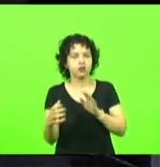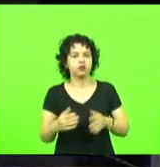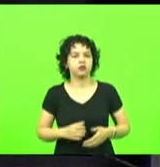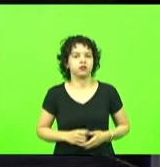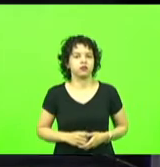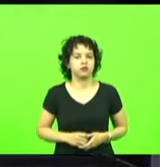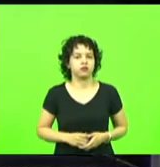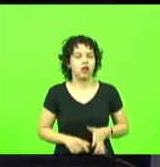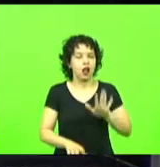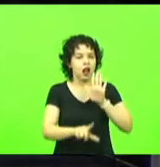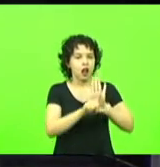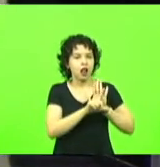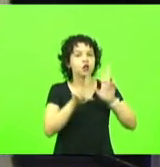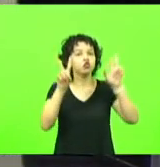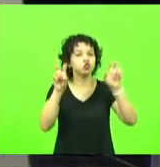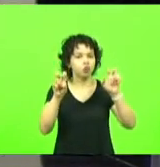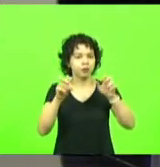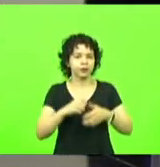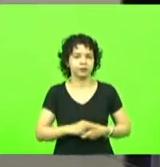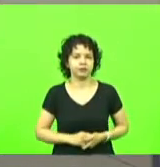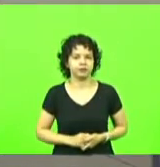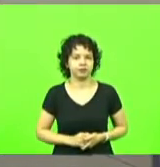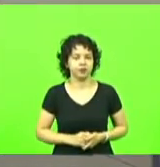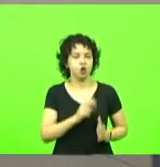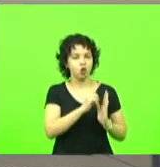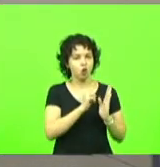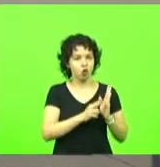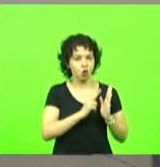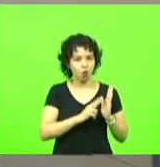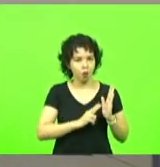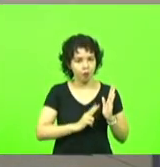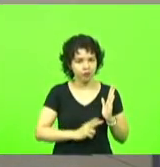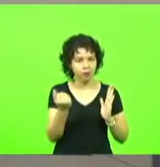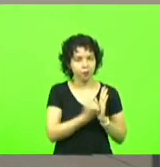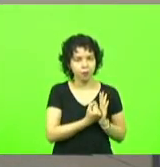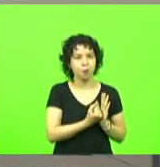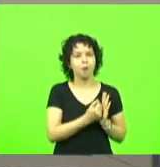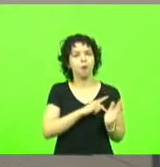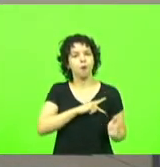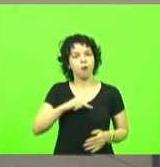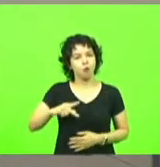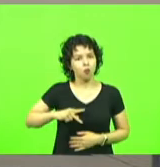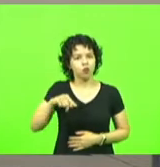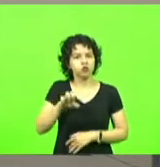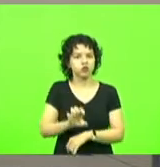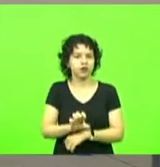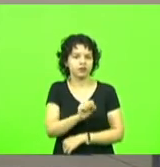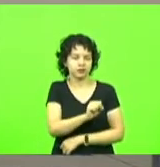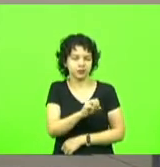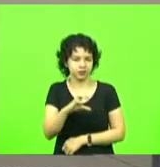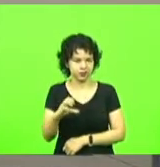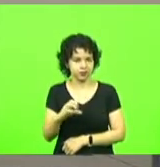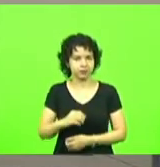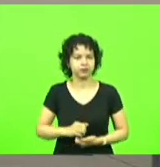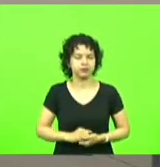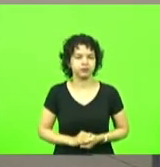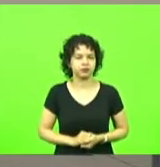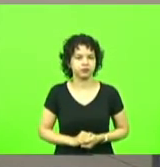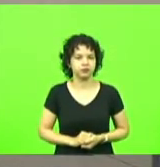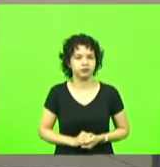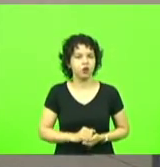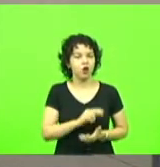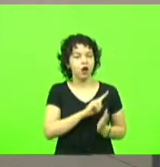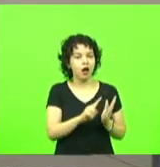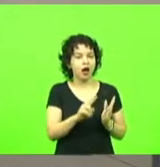dispõe sobre denominação de bens públicos no âmbito do estado de Santa Catarina para denominar arquiteto